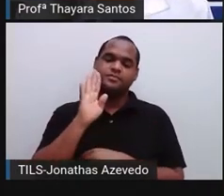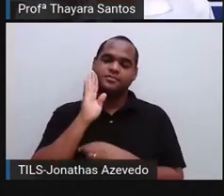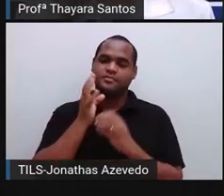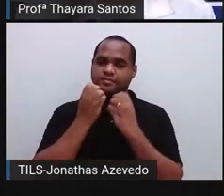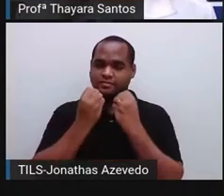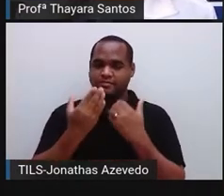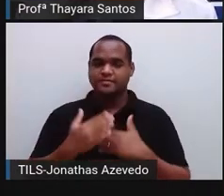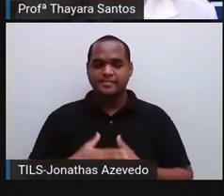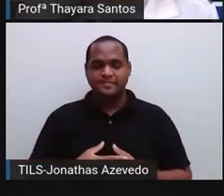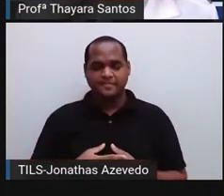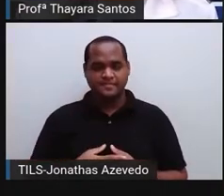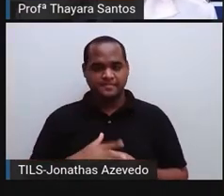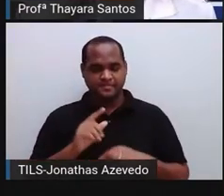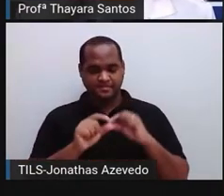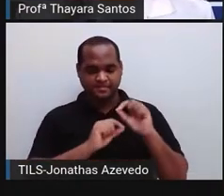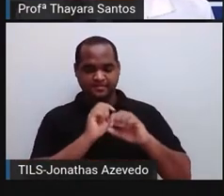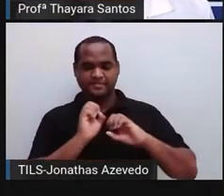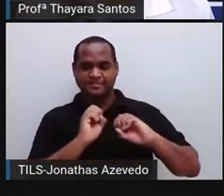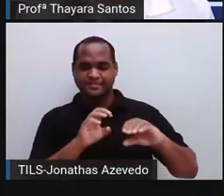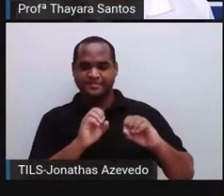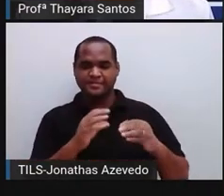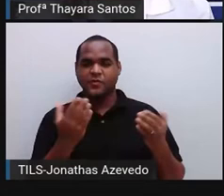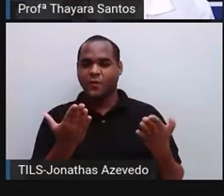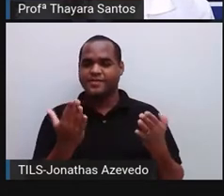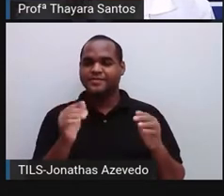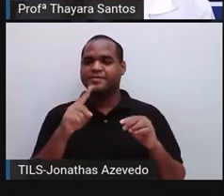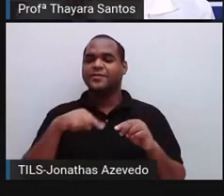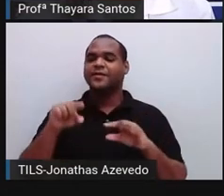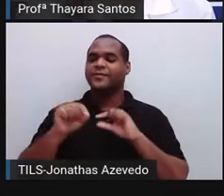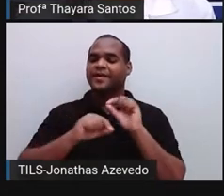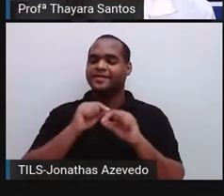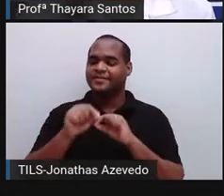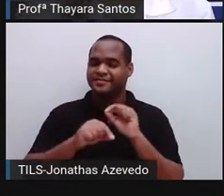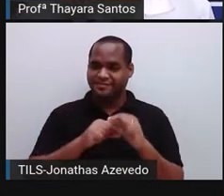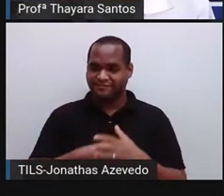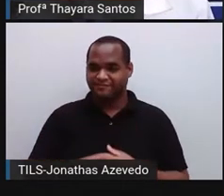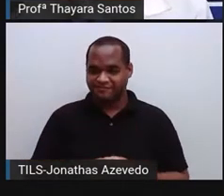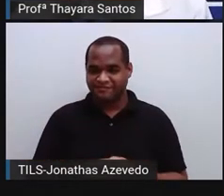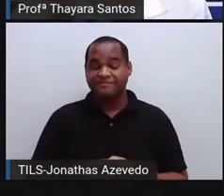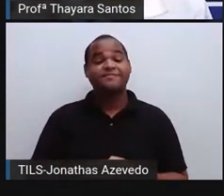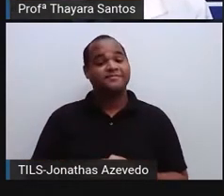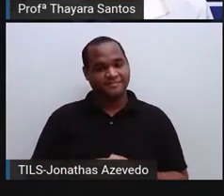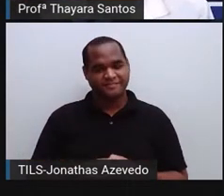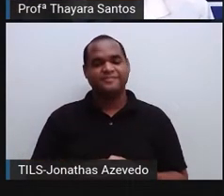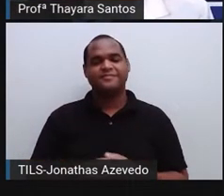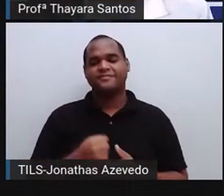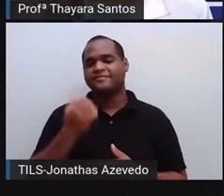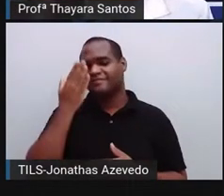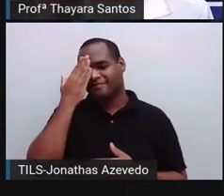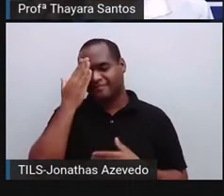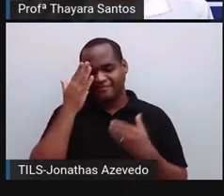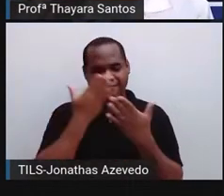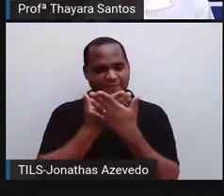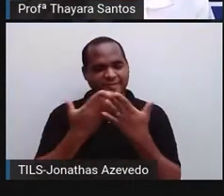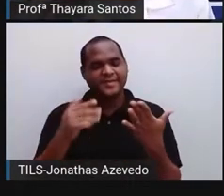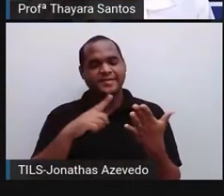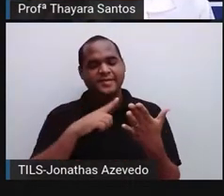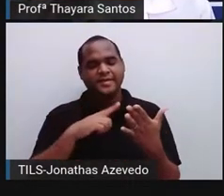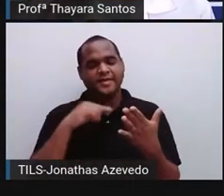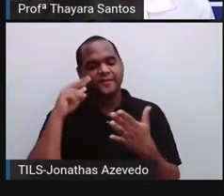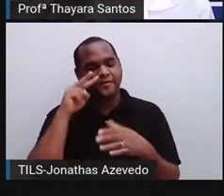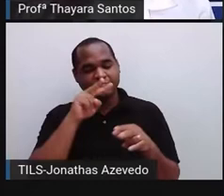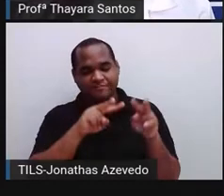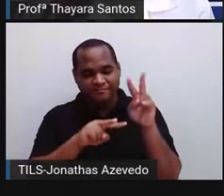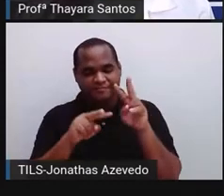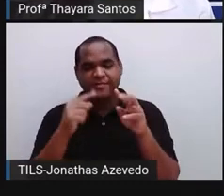E na aula de hoje nós vamos estudar sobre... Eu sei que muitos de vocês já tinham visto lá no primeiro slide